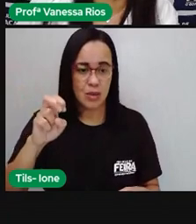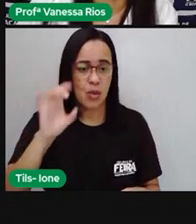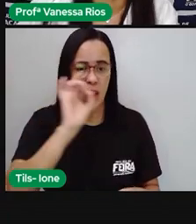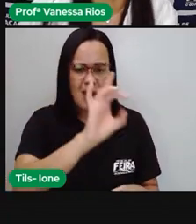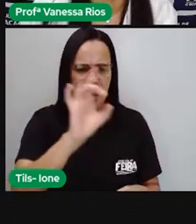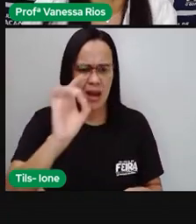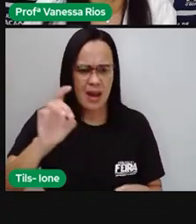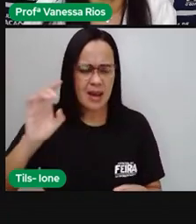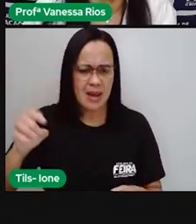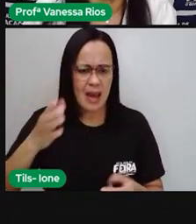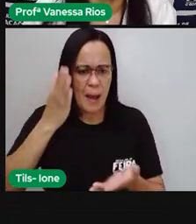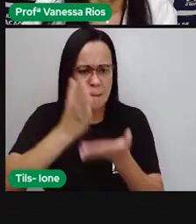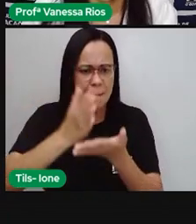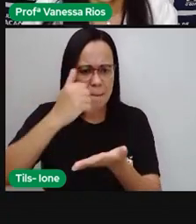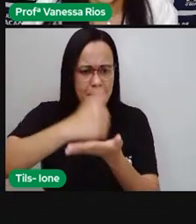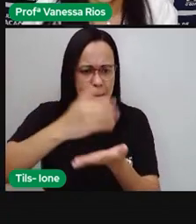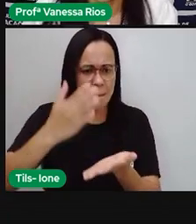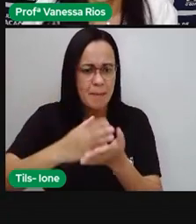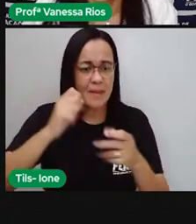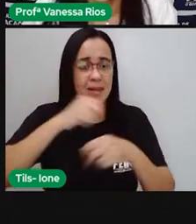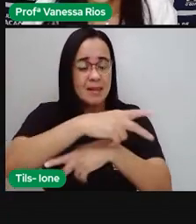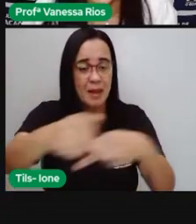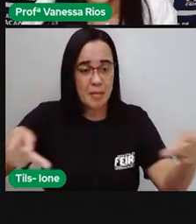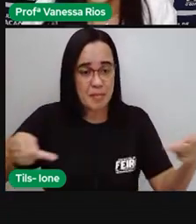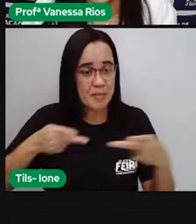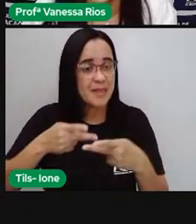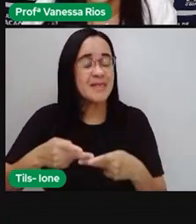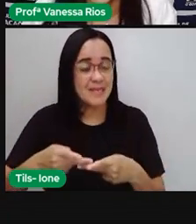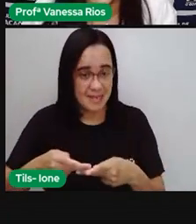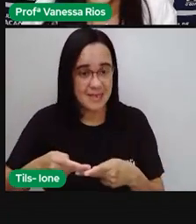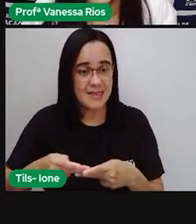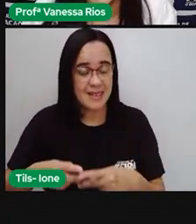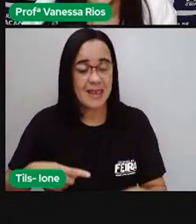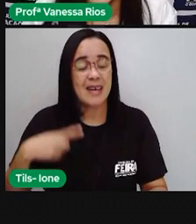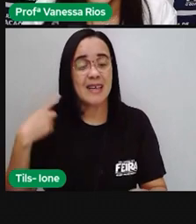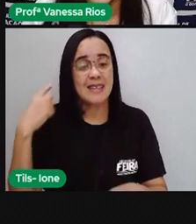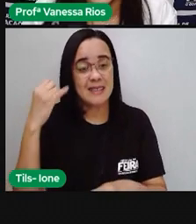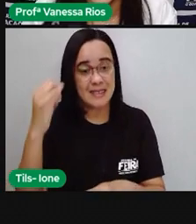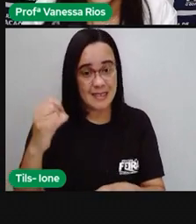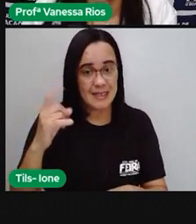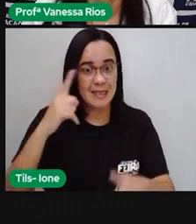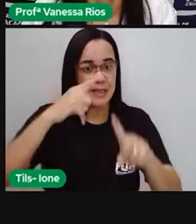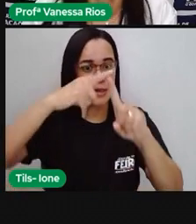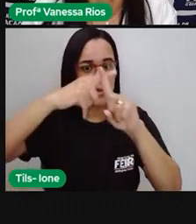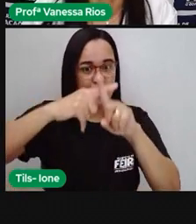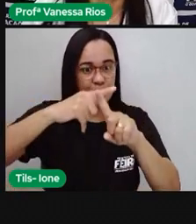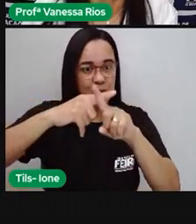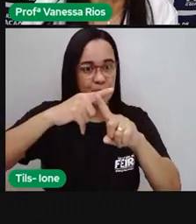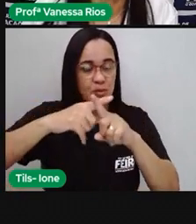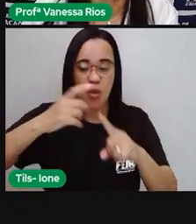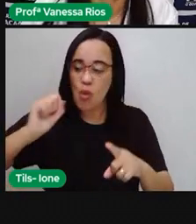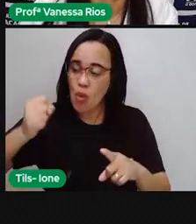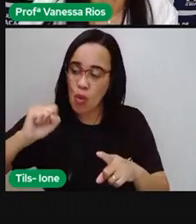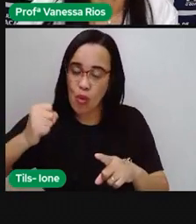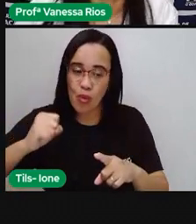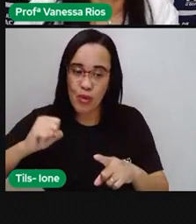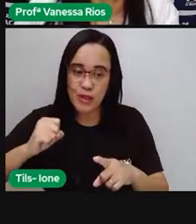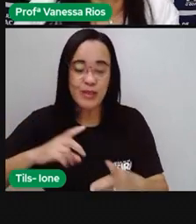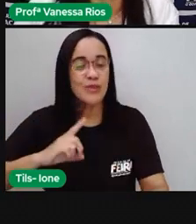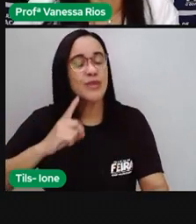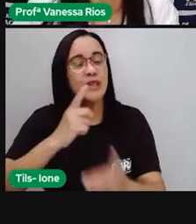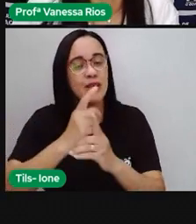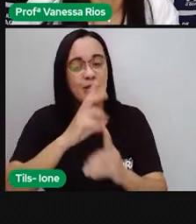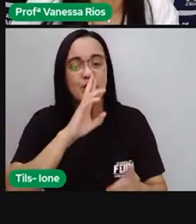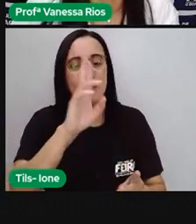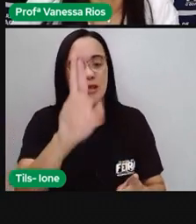de pizza. Se a Pro multiplicar esse valor aí, ó, por 8, a gente vai encontrar, né, o valor aí